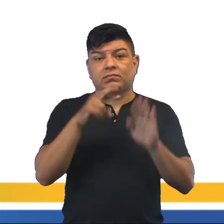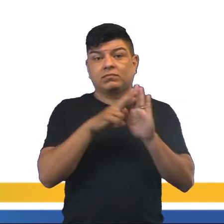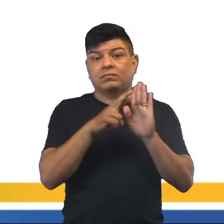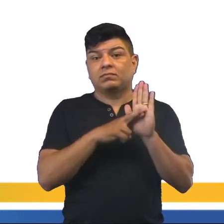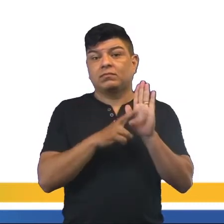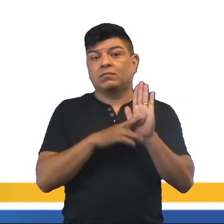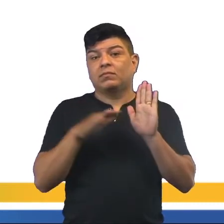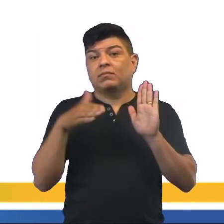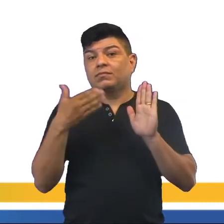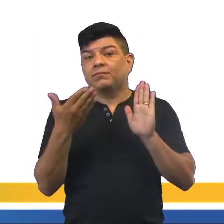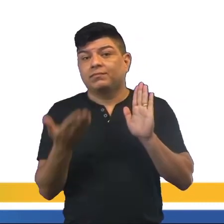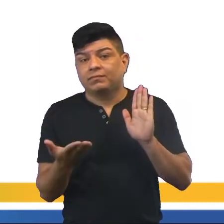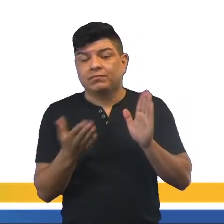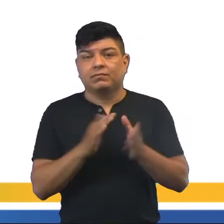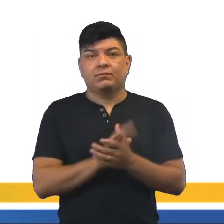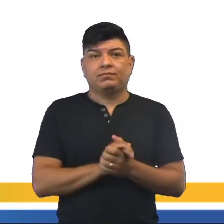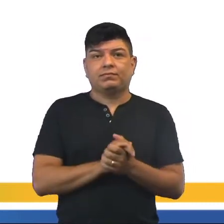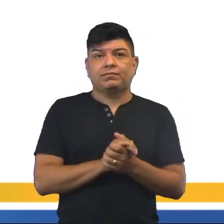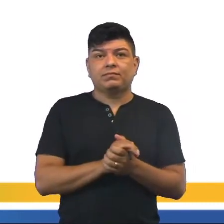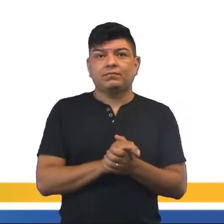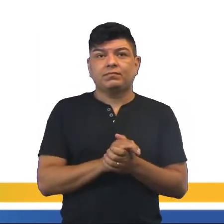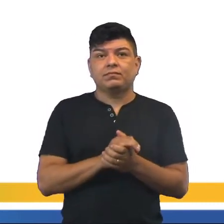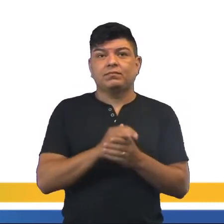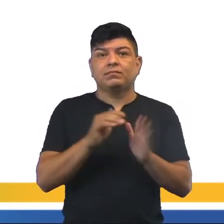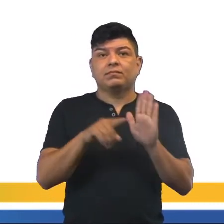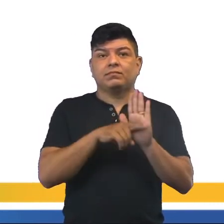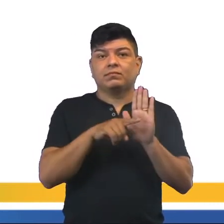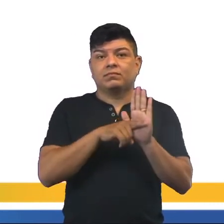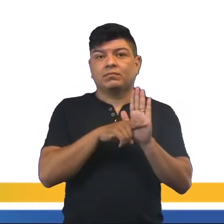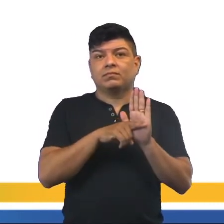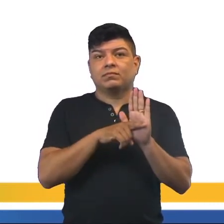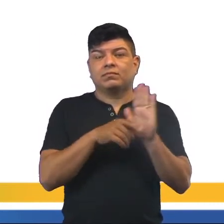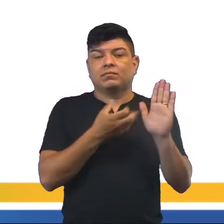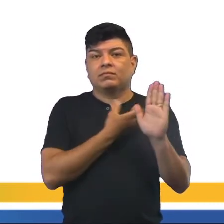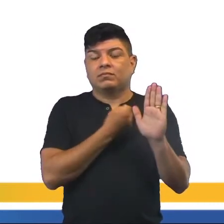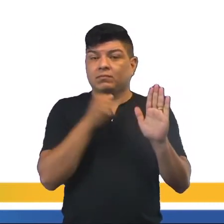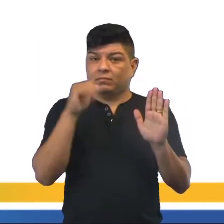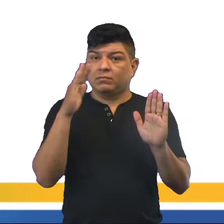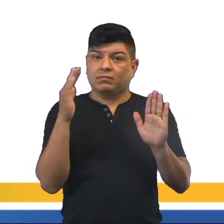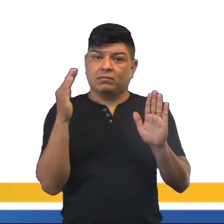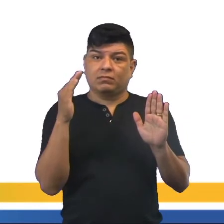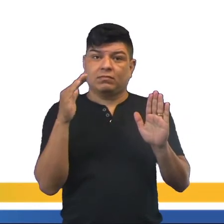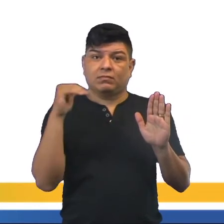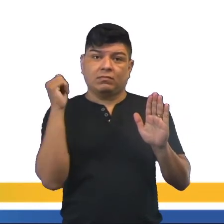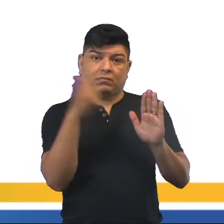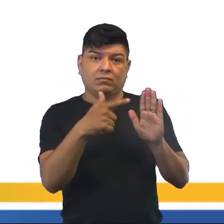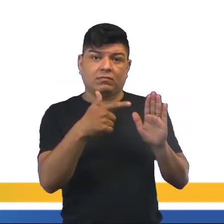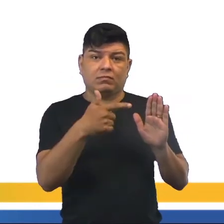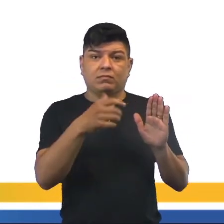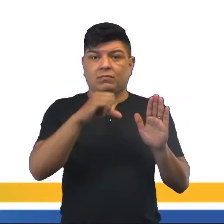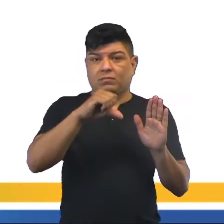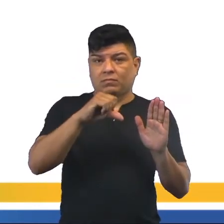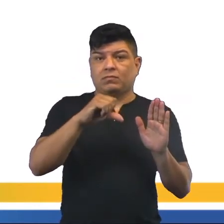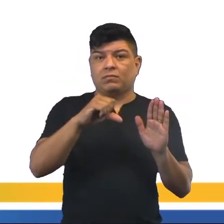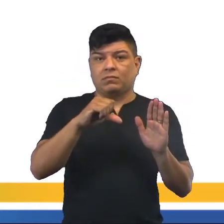e vamos levar o sinal do número maior. Então, se o 10 é maior que o 9, vamos para